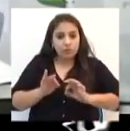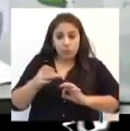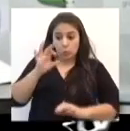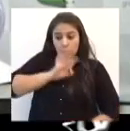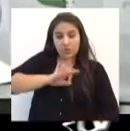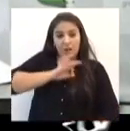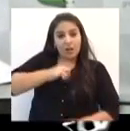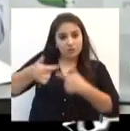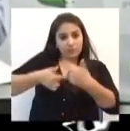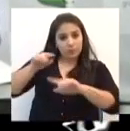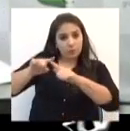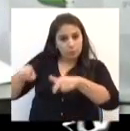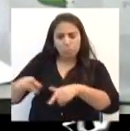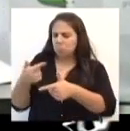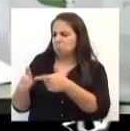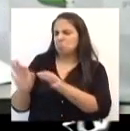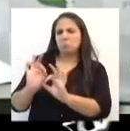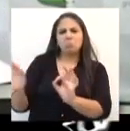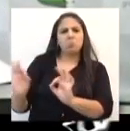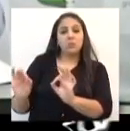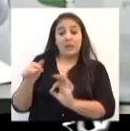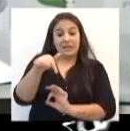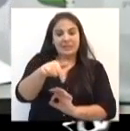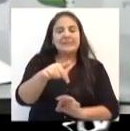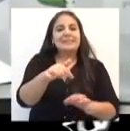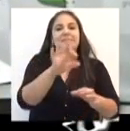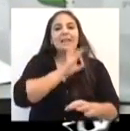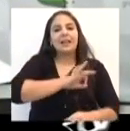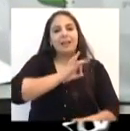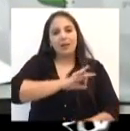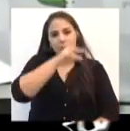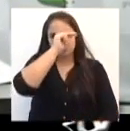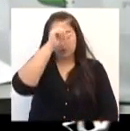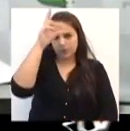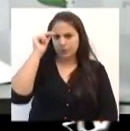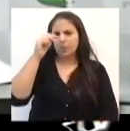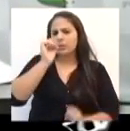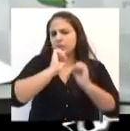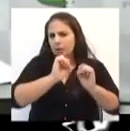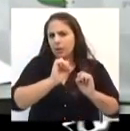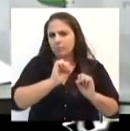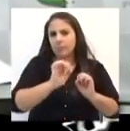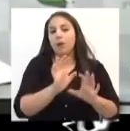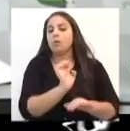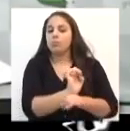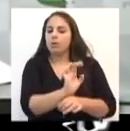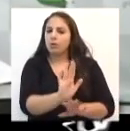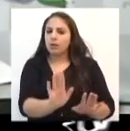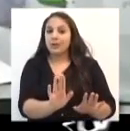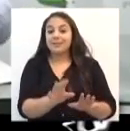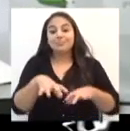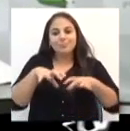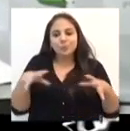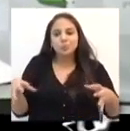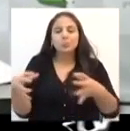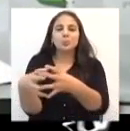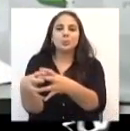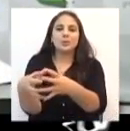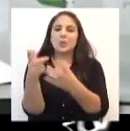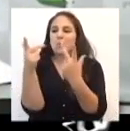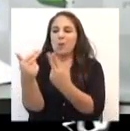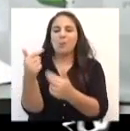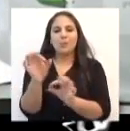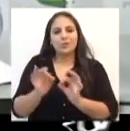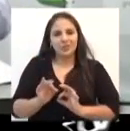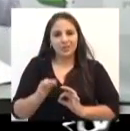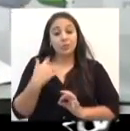tem problema nenhum, e o aumento deles, que não poderia até nem ser aumentado, como os vereadores estão discutindo aqui na casa de não